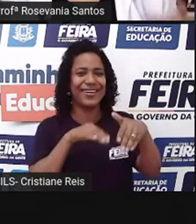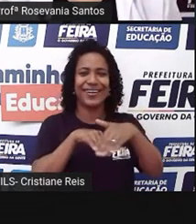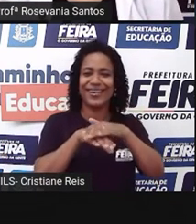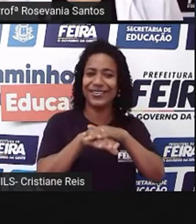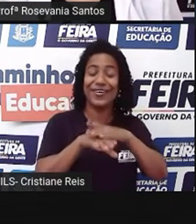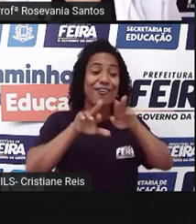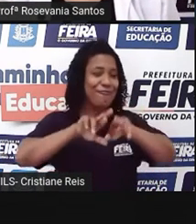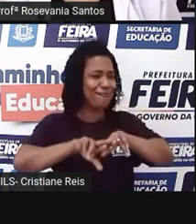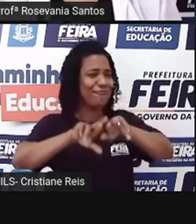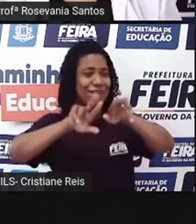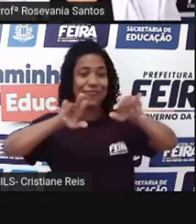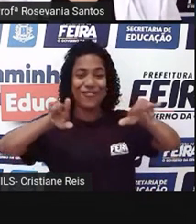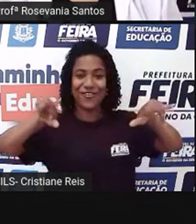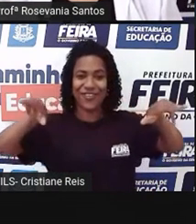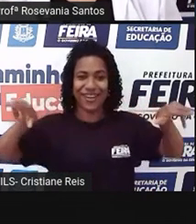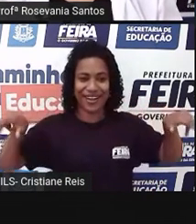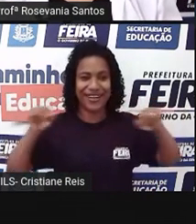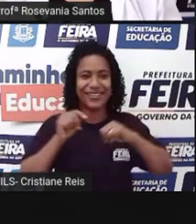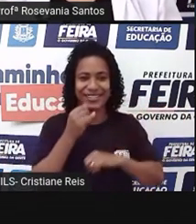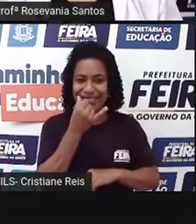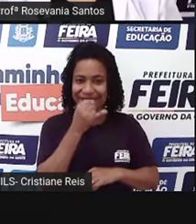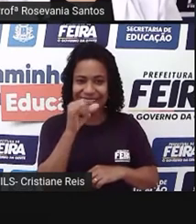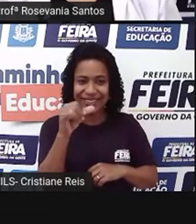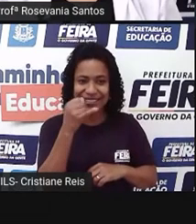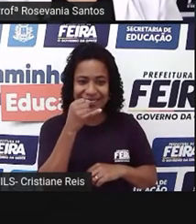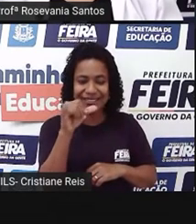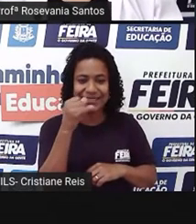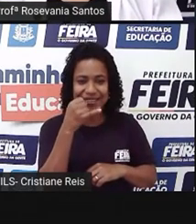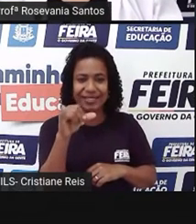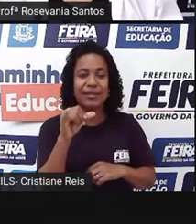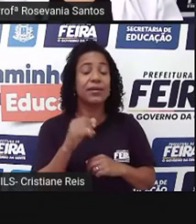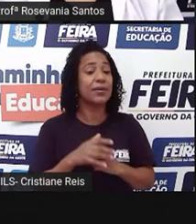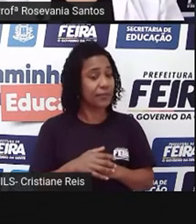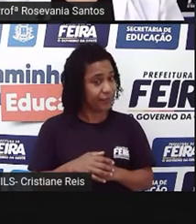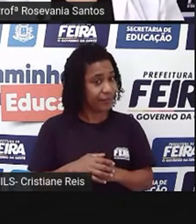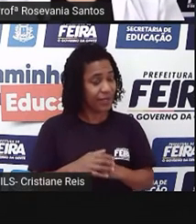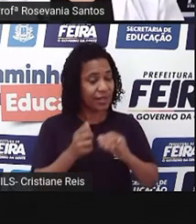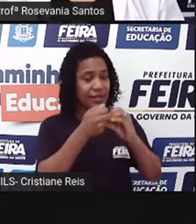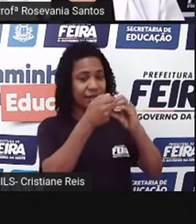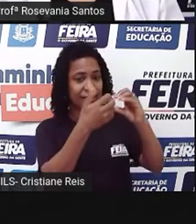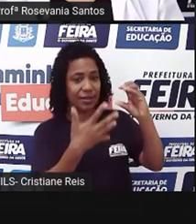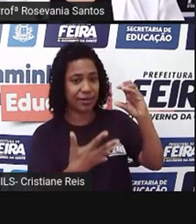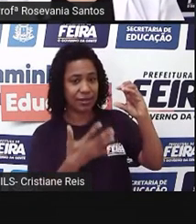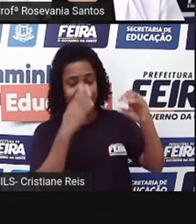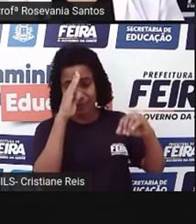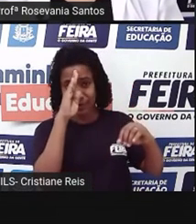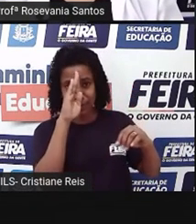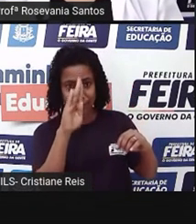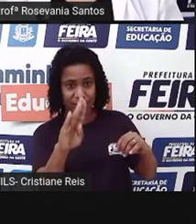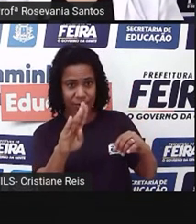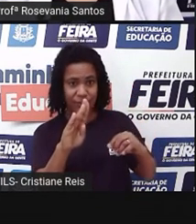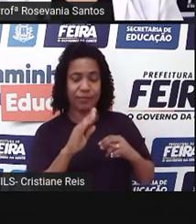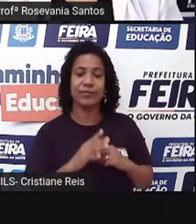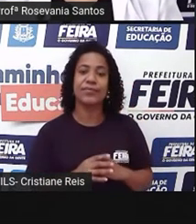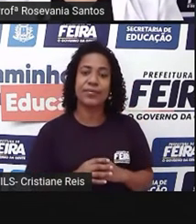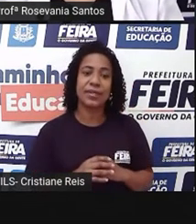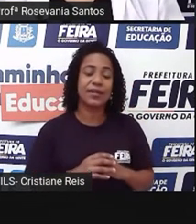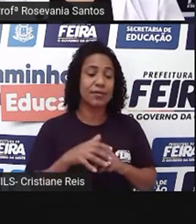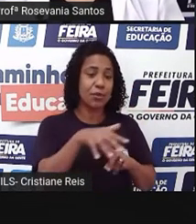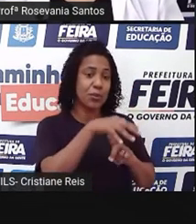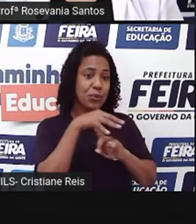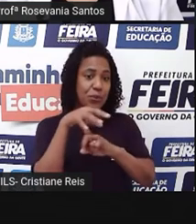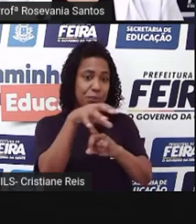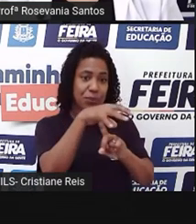lá, os mais diversos tipos de eletrônicos, né? Que é a característica principal de lá, só para chamar a atenção também dessas feiras.